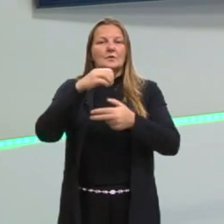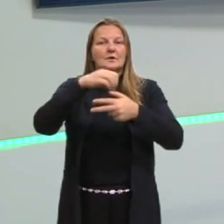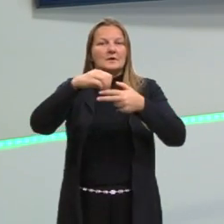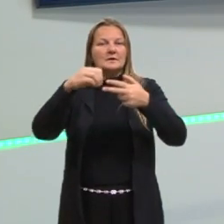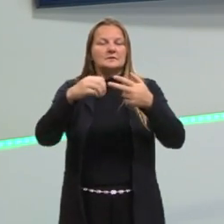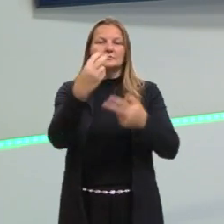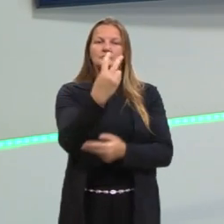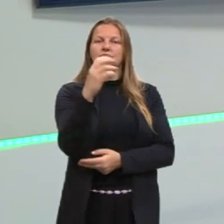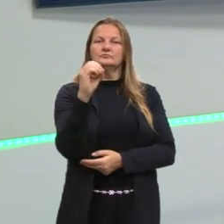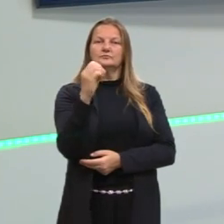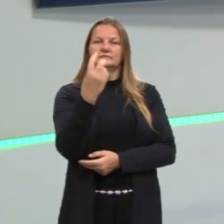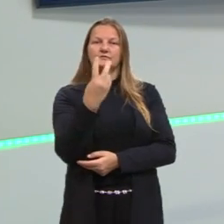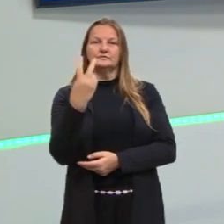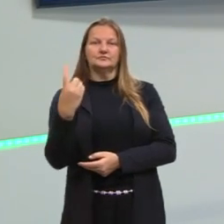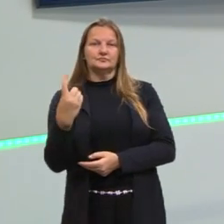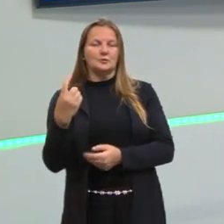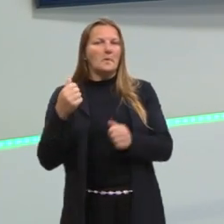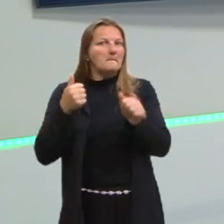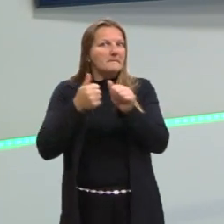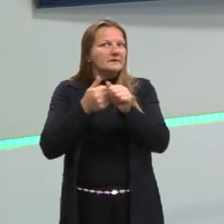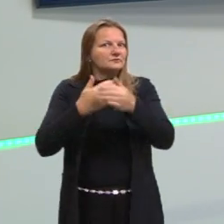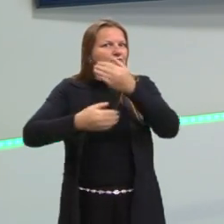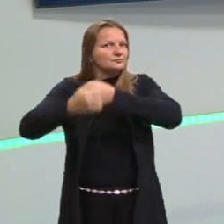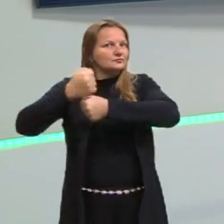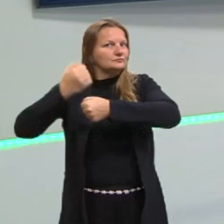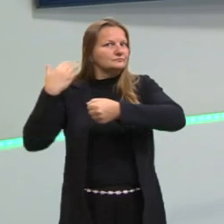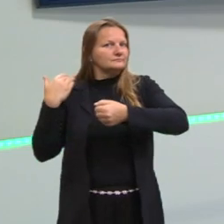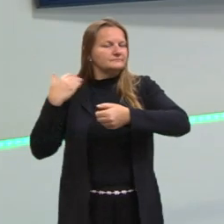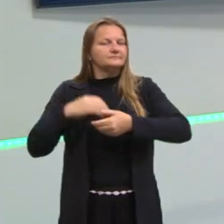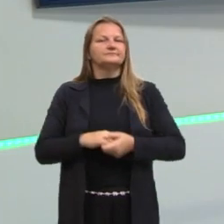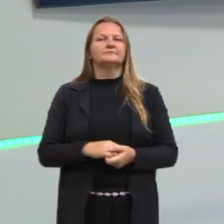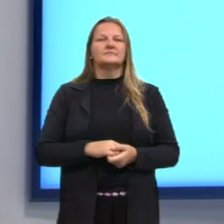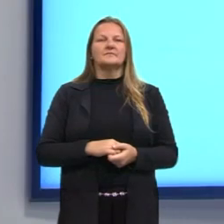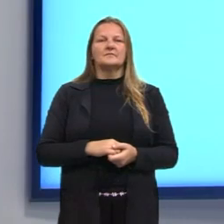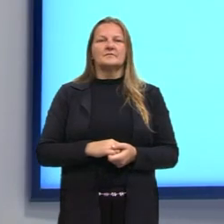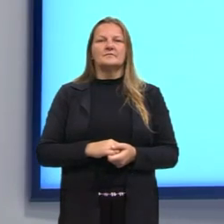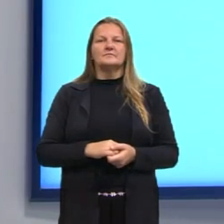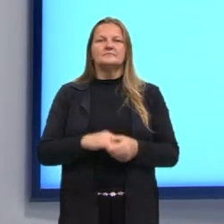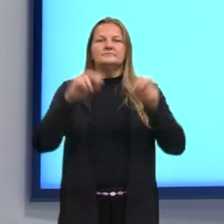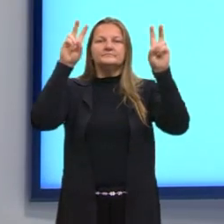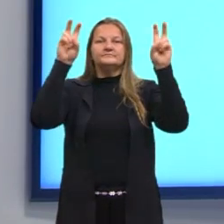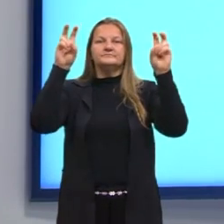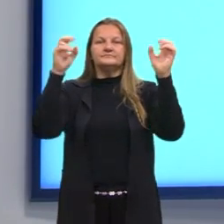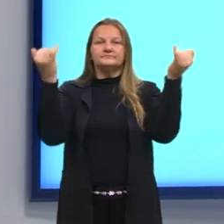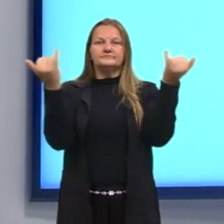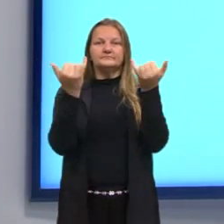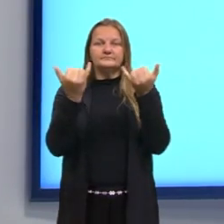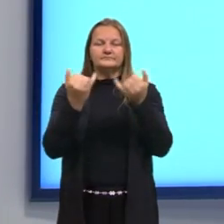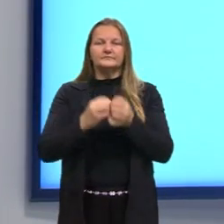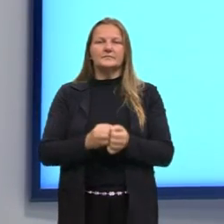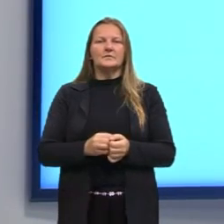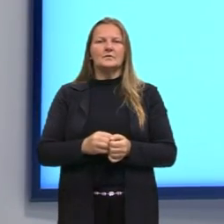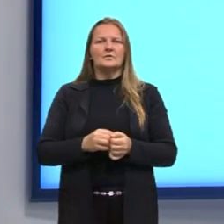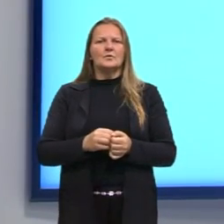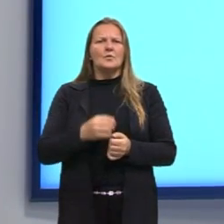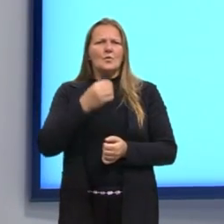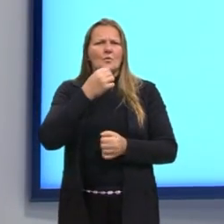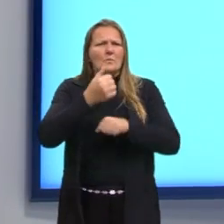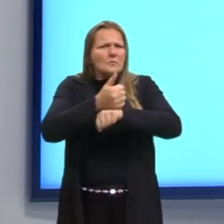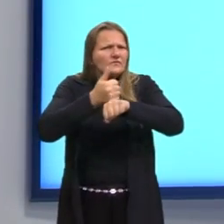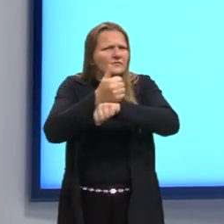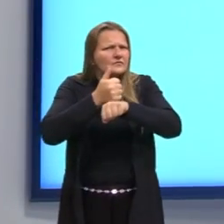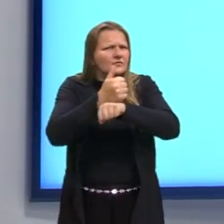2021, bem recente. A nossa questão diz o seguinte. Um atleta produz sua